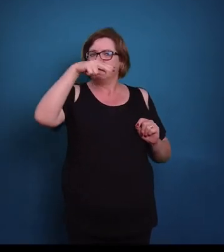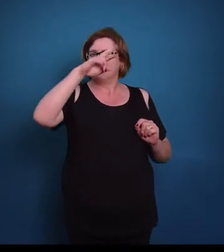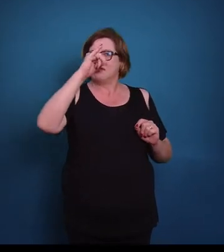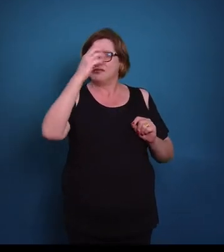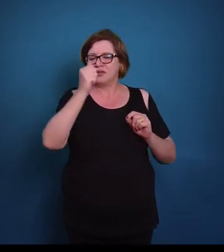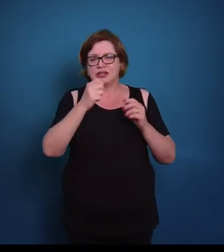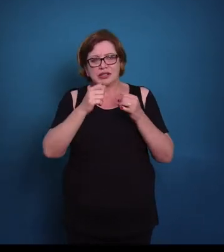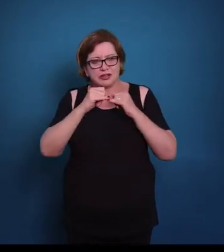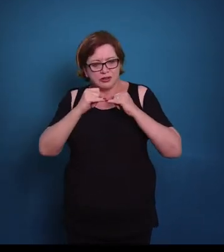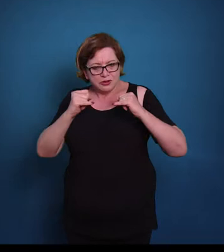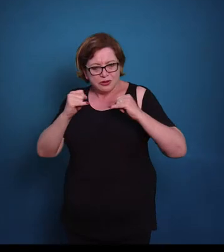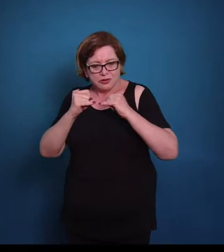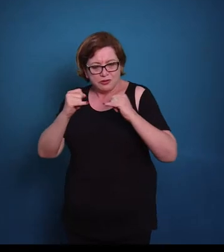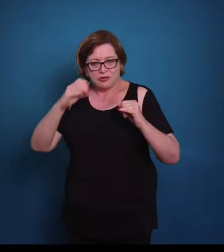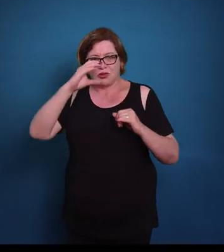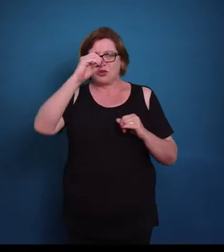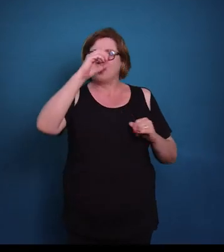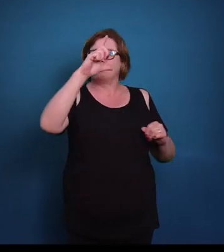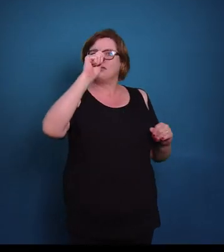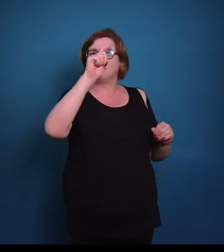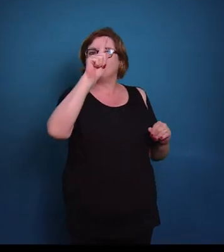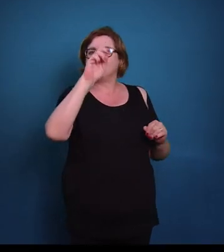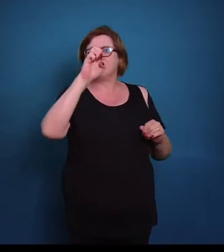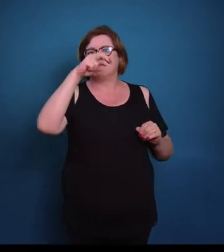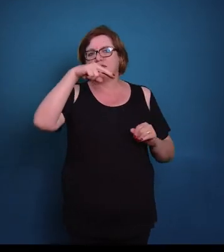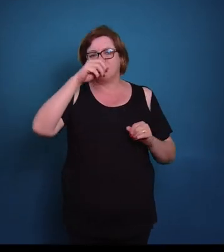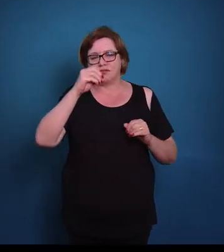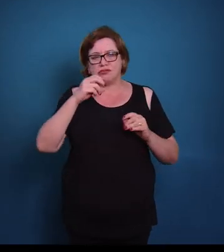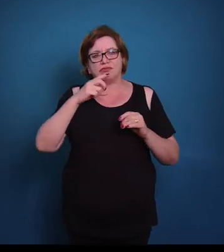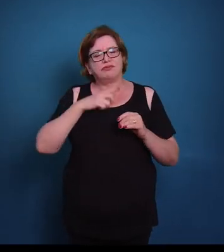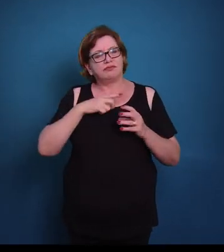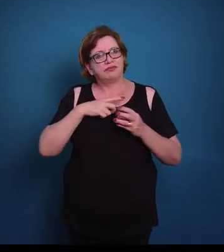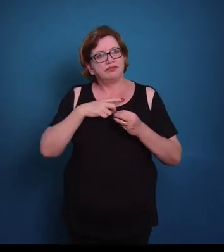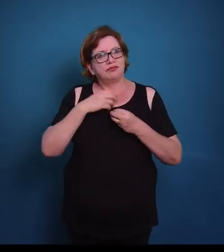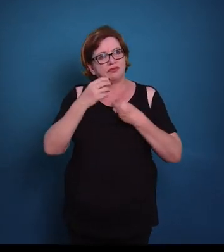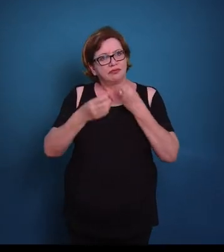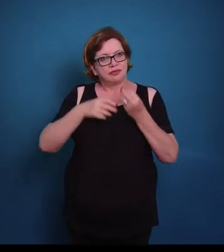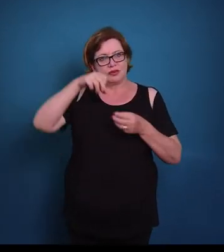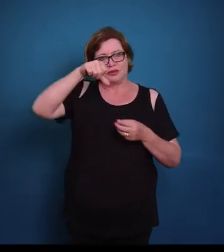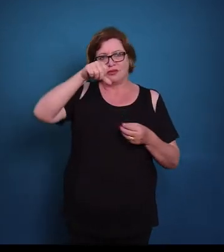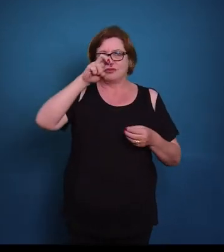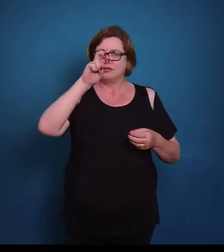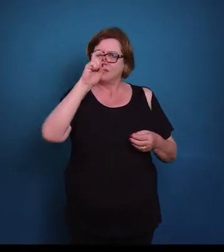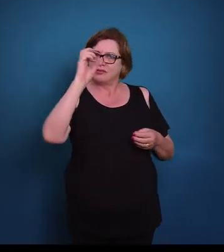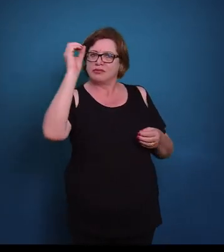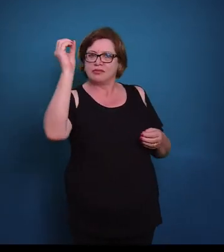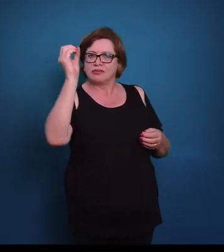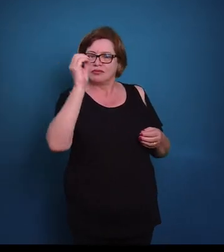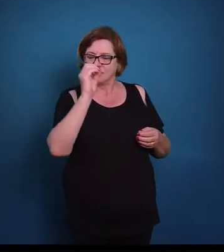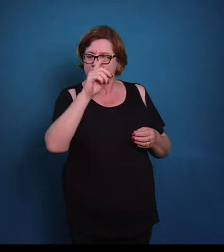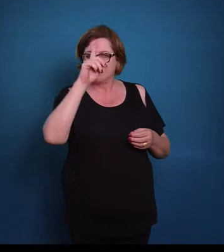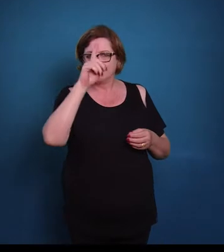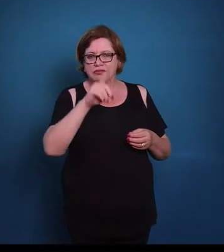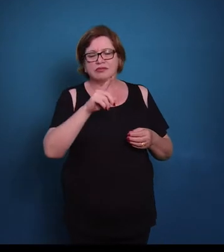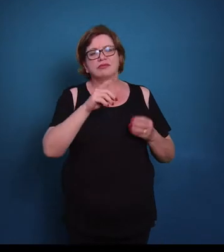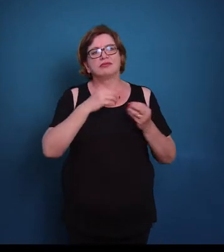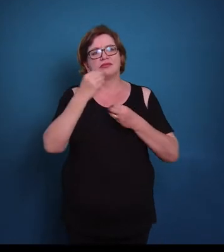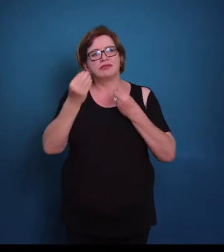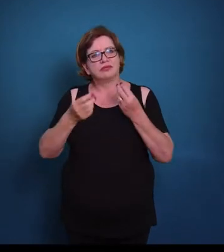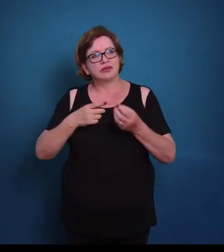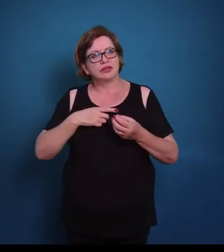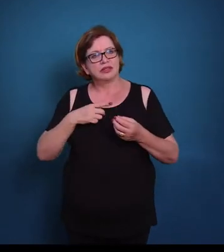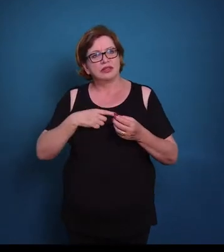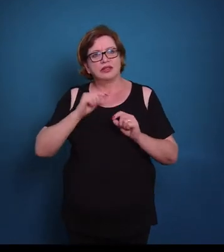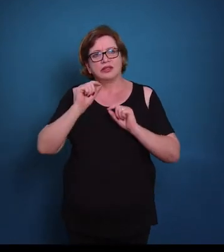colágeno do tipo 1, 95% no caso dessa parte orgânica é formada por esse tipo de fibra. Também